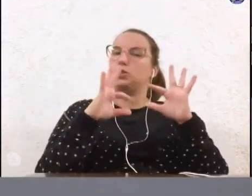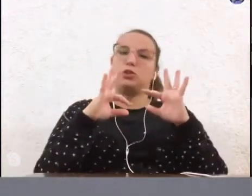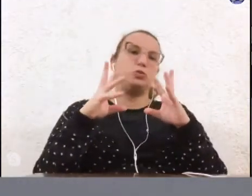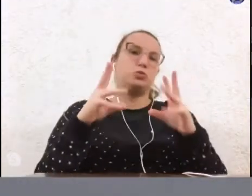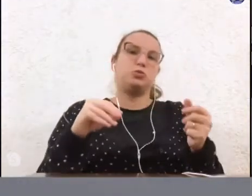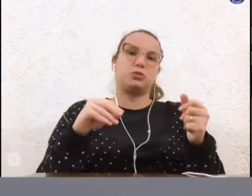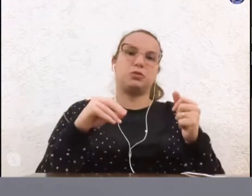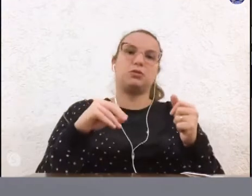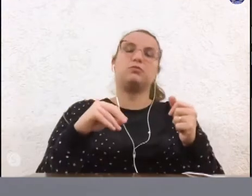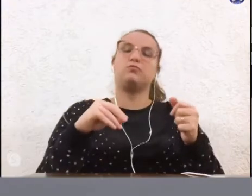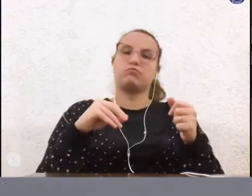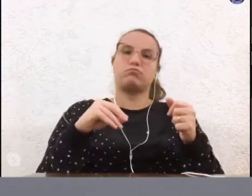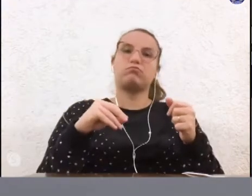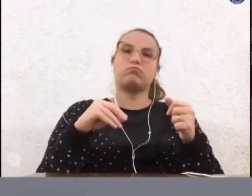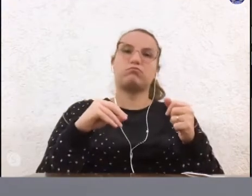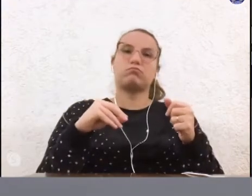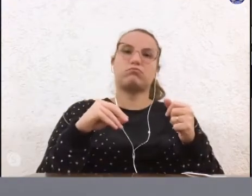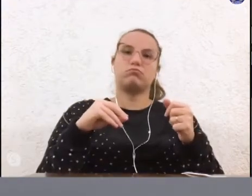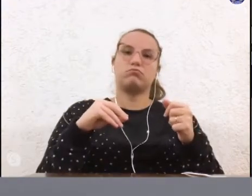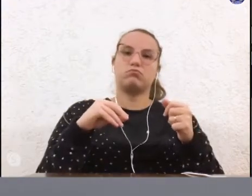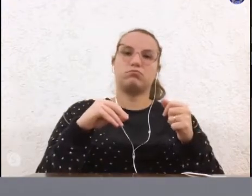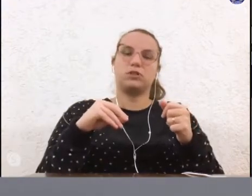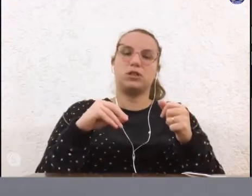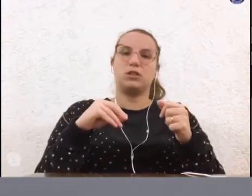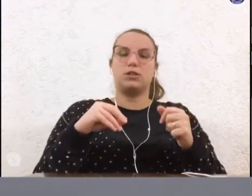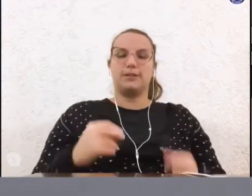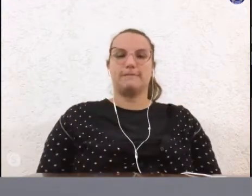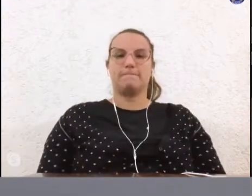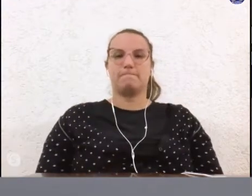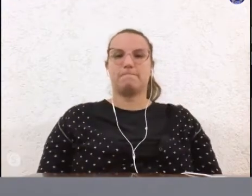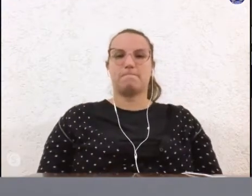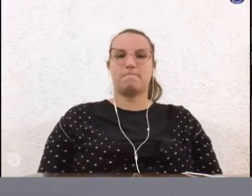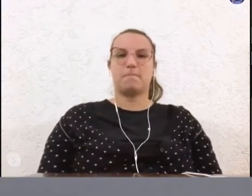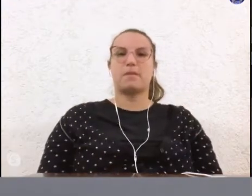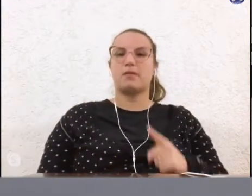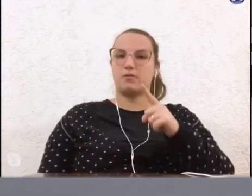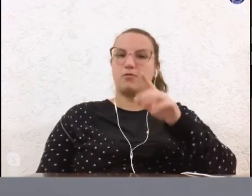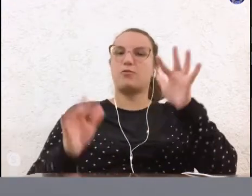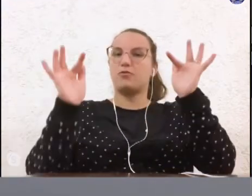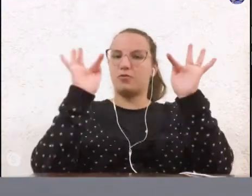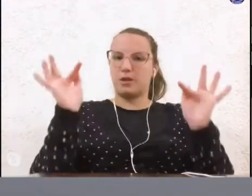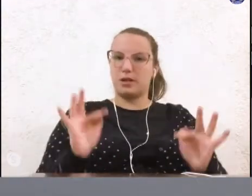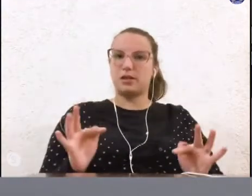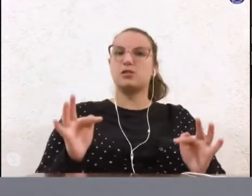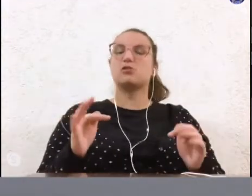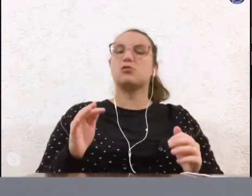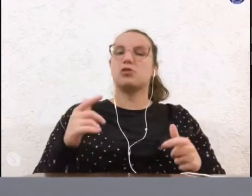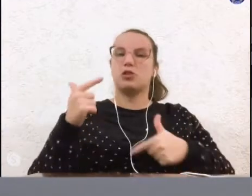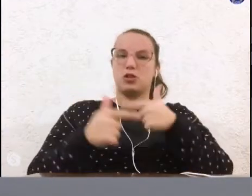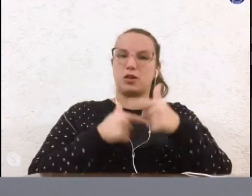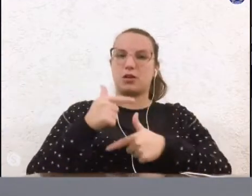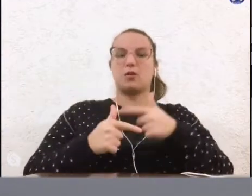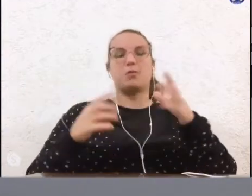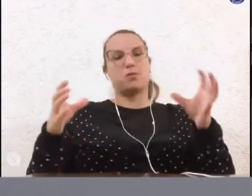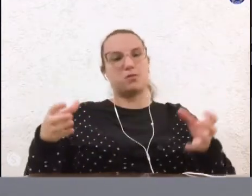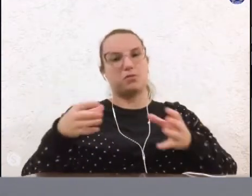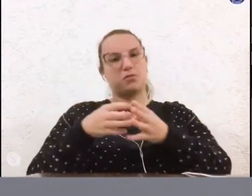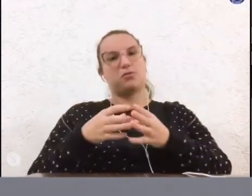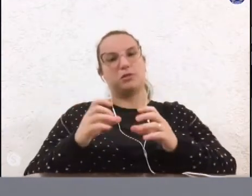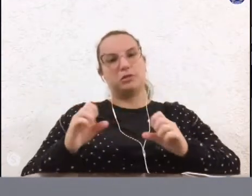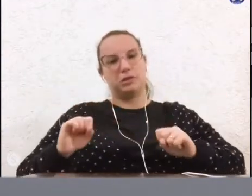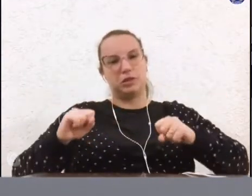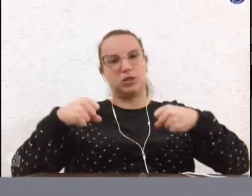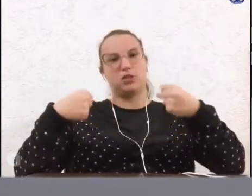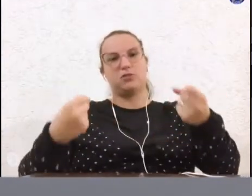no que se trata essa pandemia. O senhor foi muito feliz em reconhecer o trabalho de toda a equipe que presta trabalho